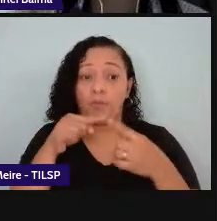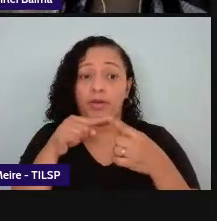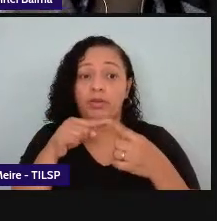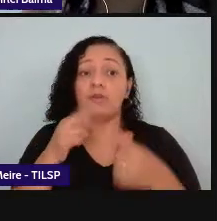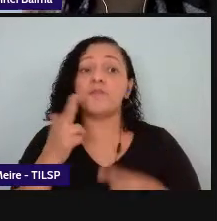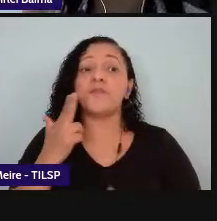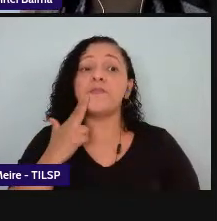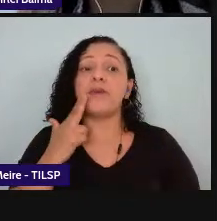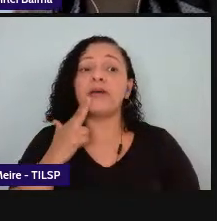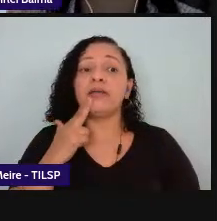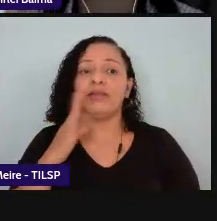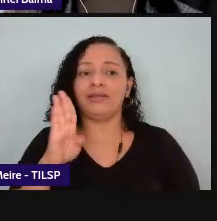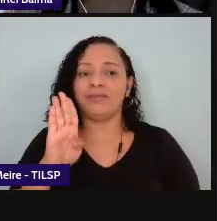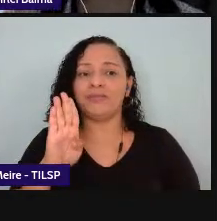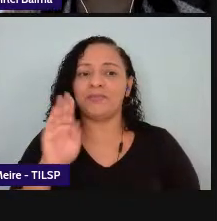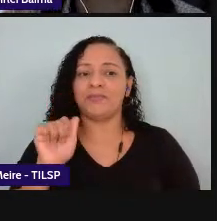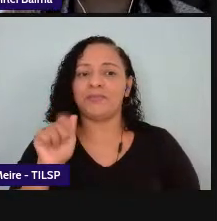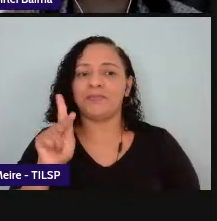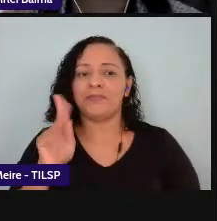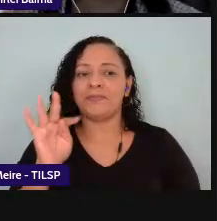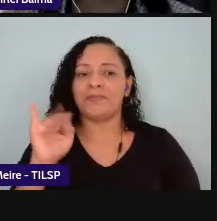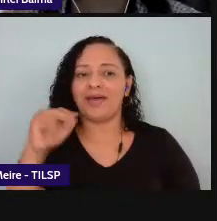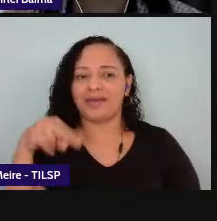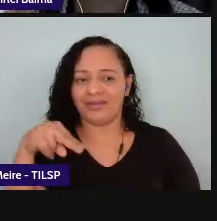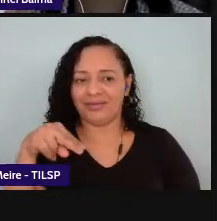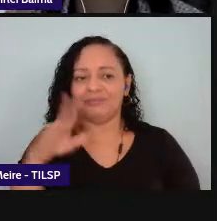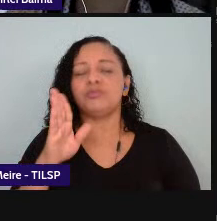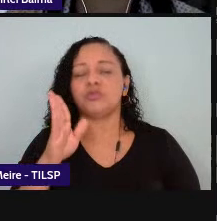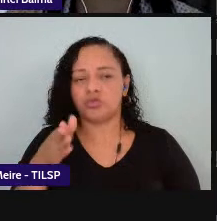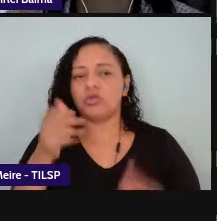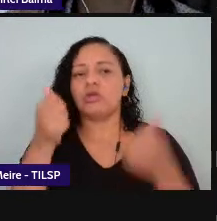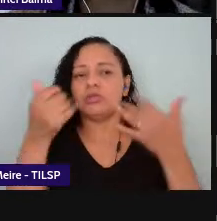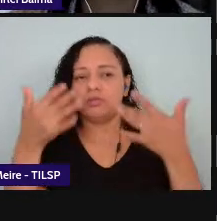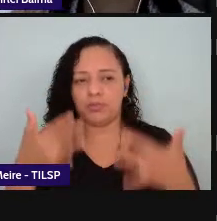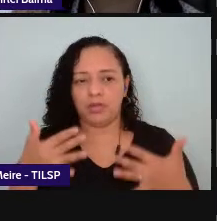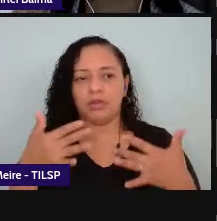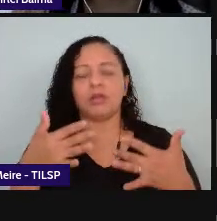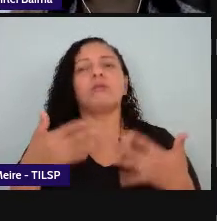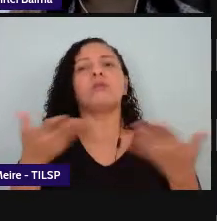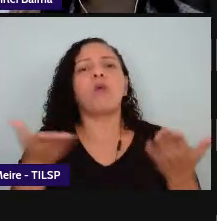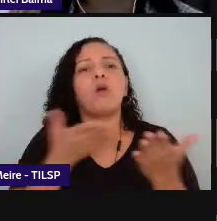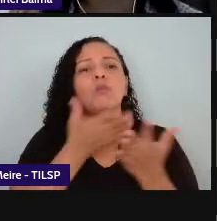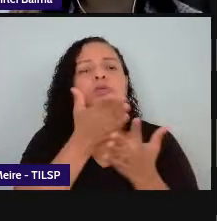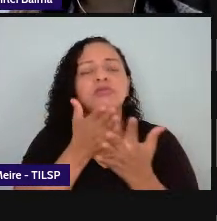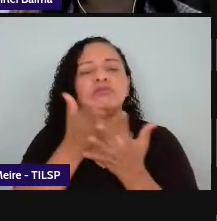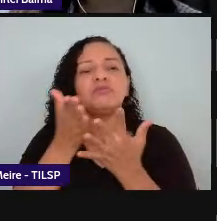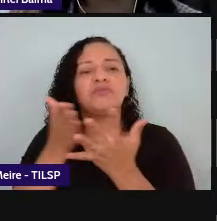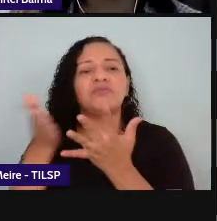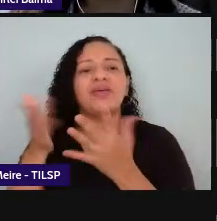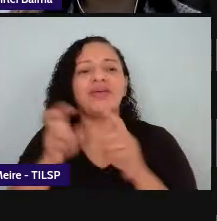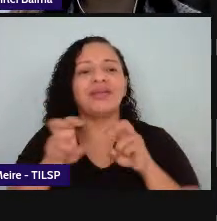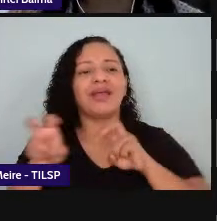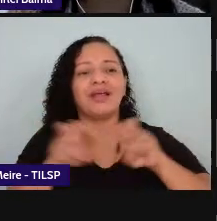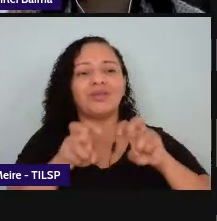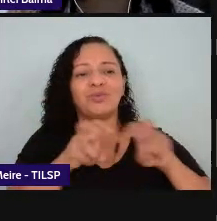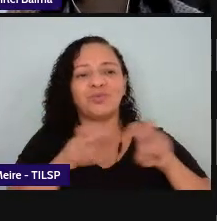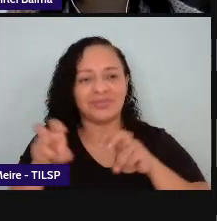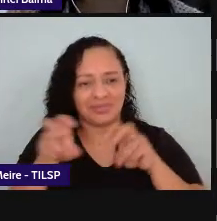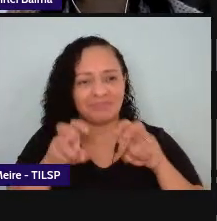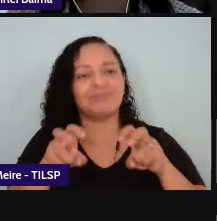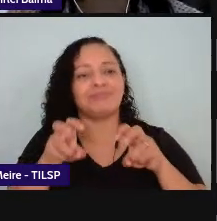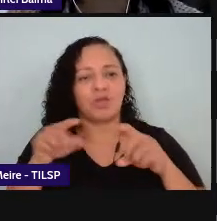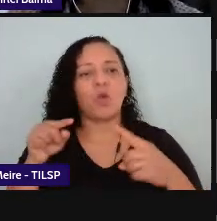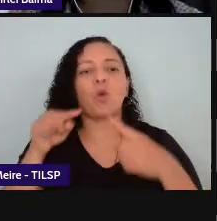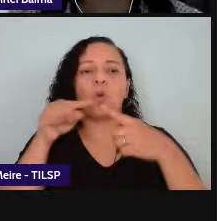traz uma perspectiva sobre as esferas de atuação que remete a essa ideia de campo então